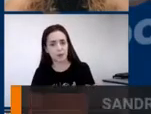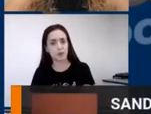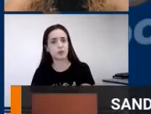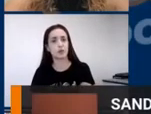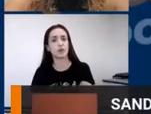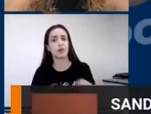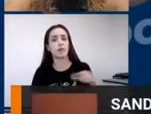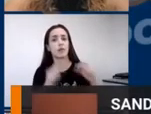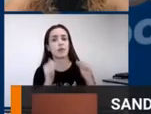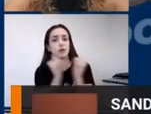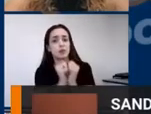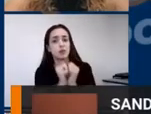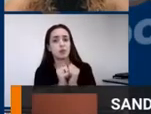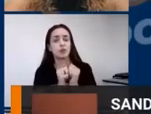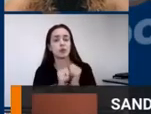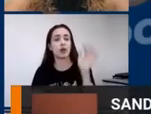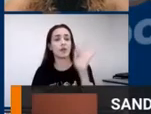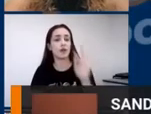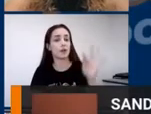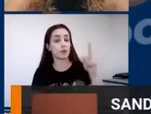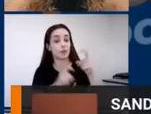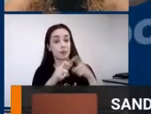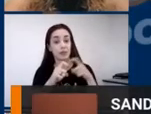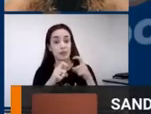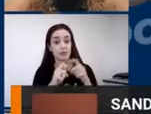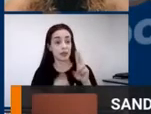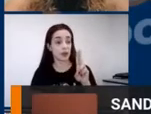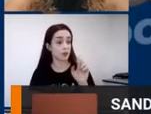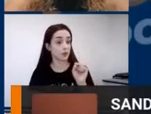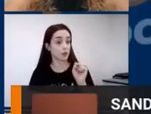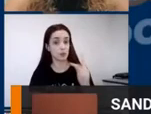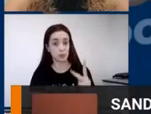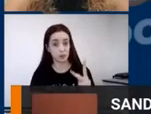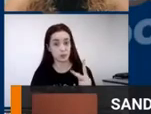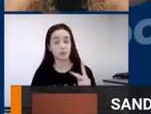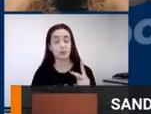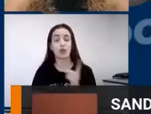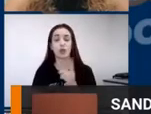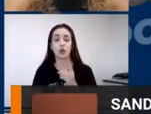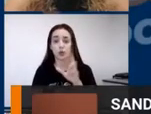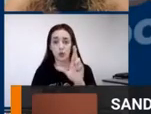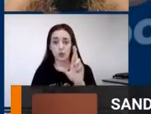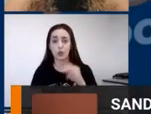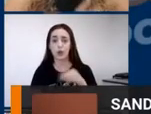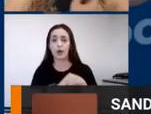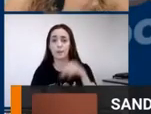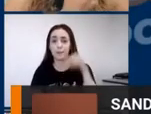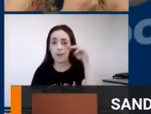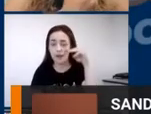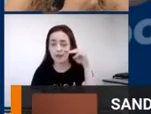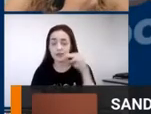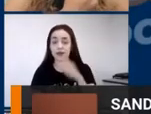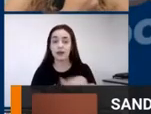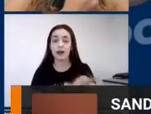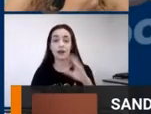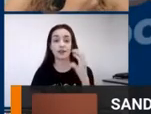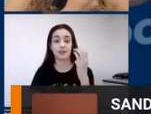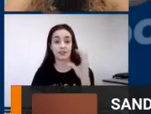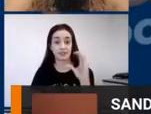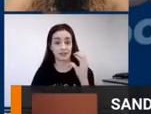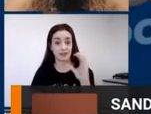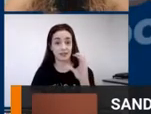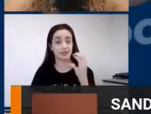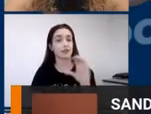da USP, especialista em linguagem, mestre doutora em ciências pela USP, pela Faculdade de Medicina da